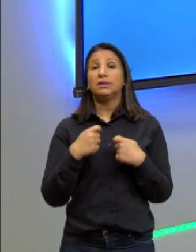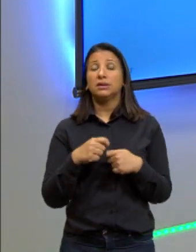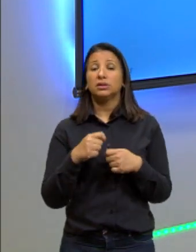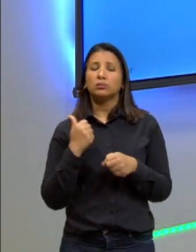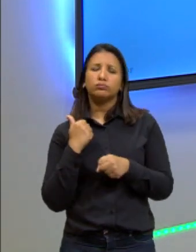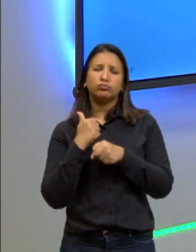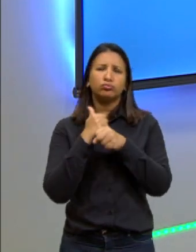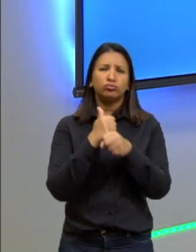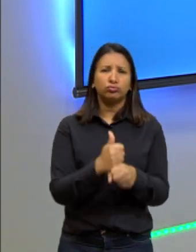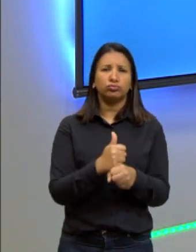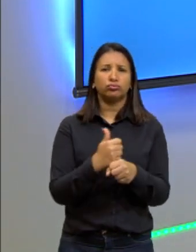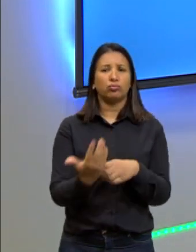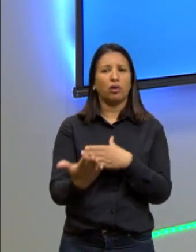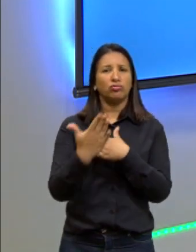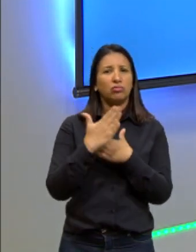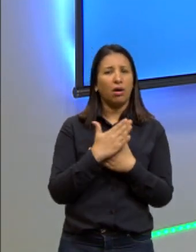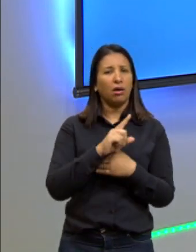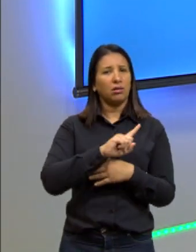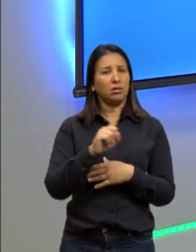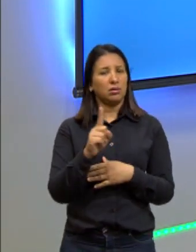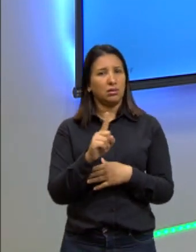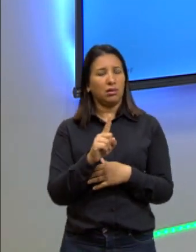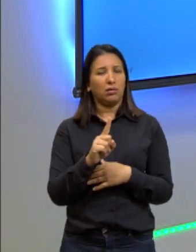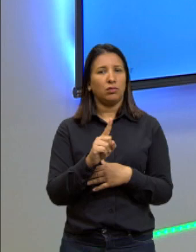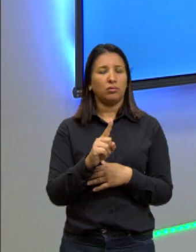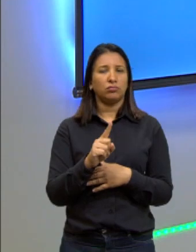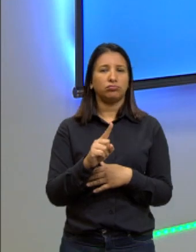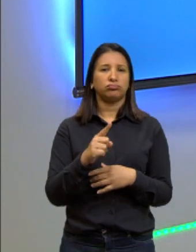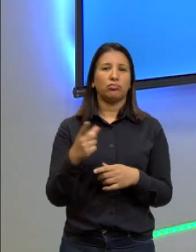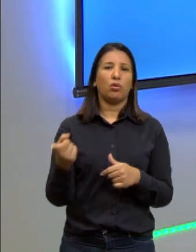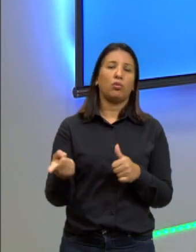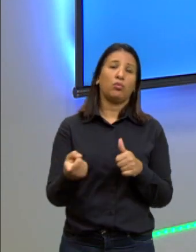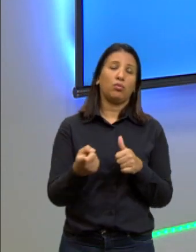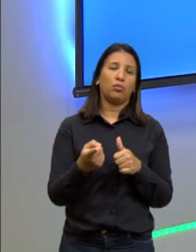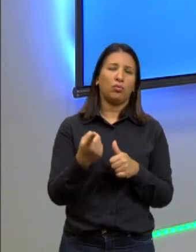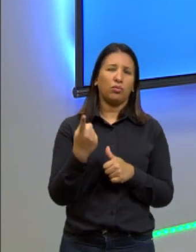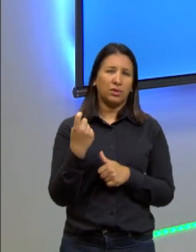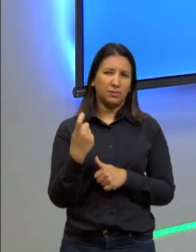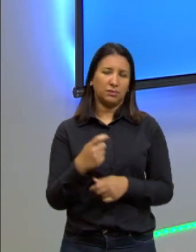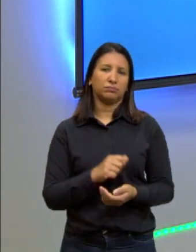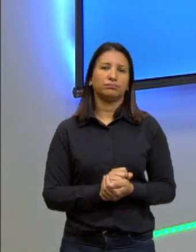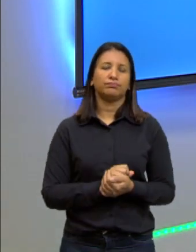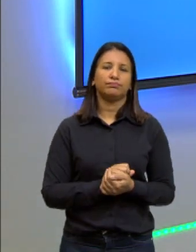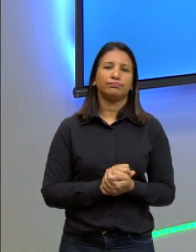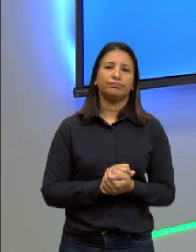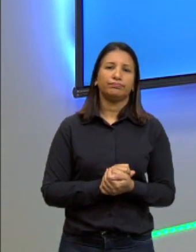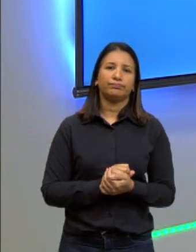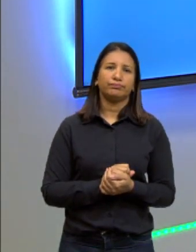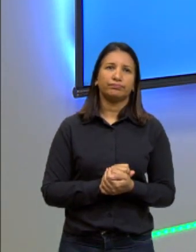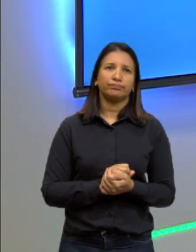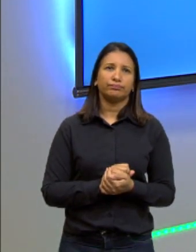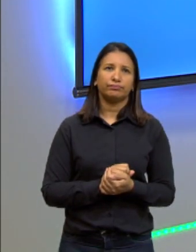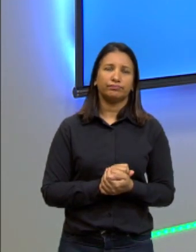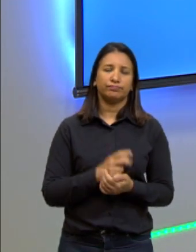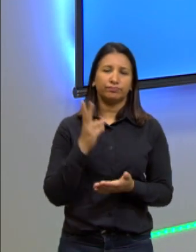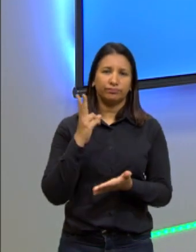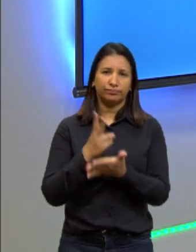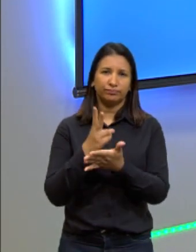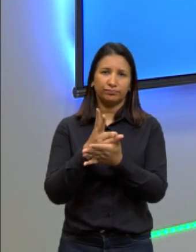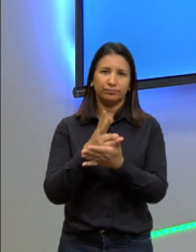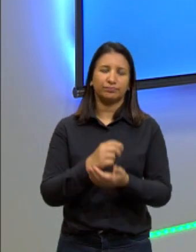aliado e não nosso inimigo. Tá legal? Então vamos continuar aqui.